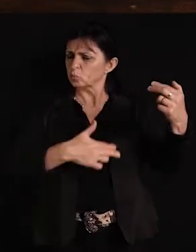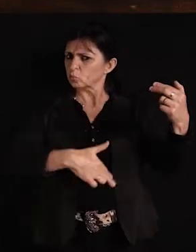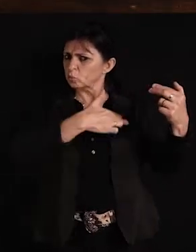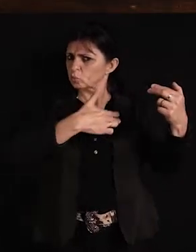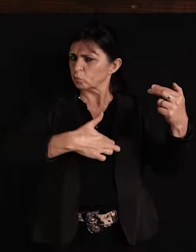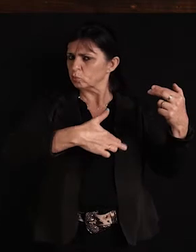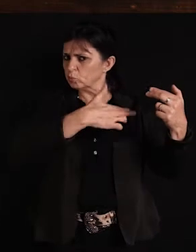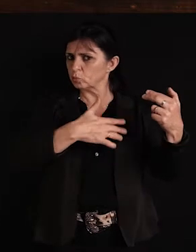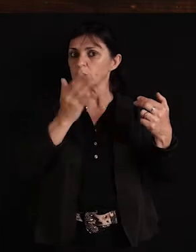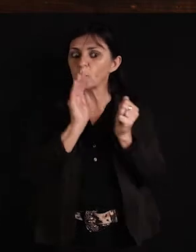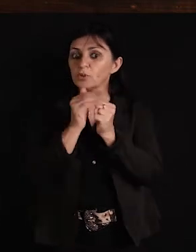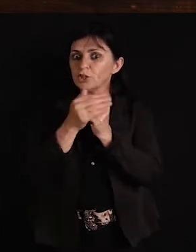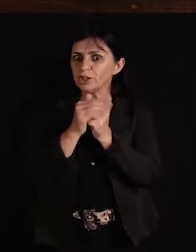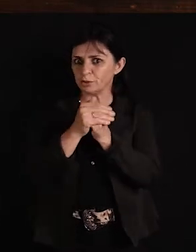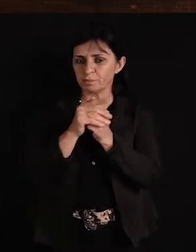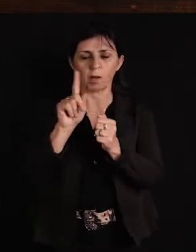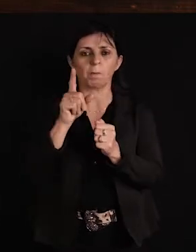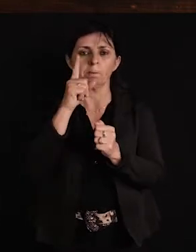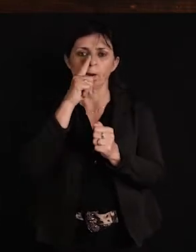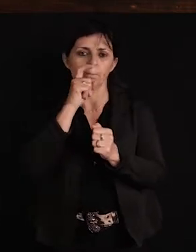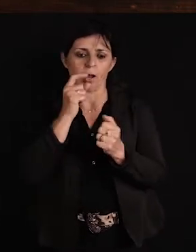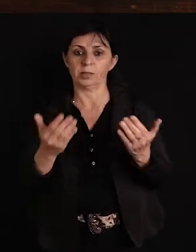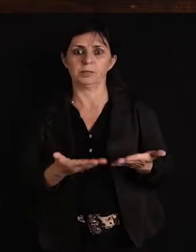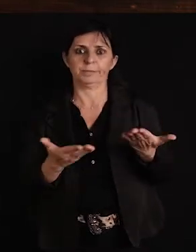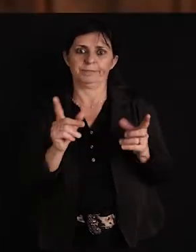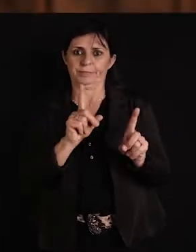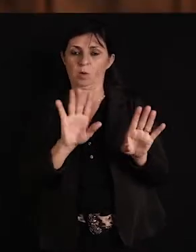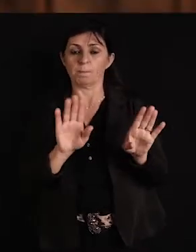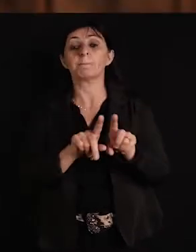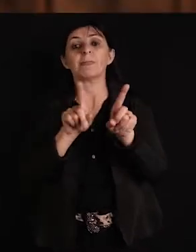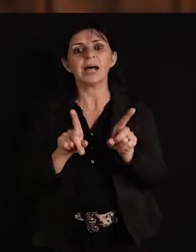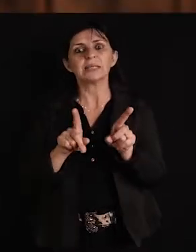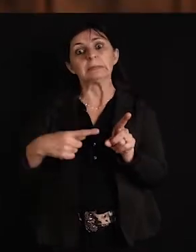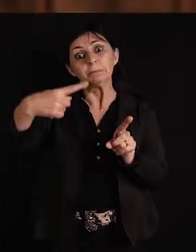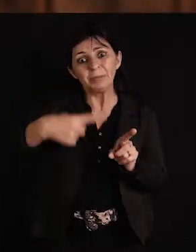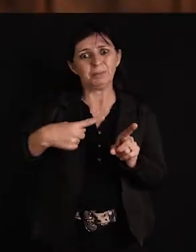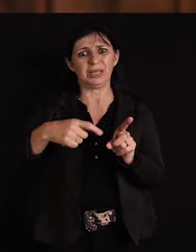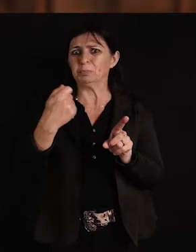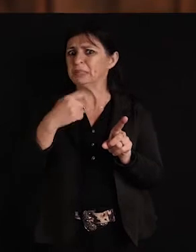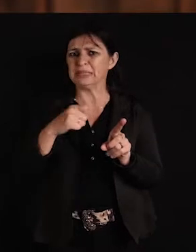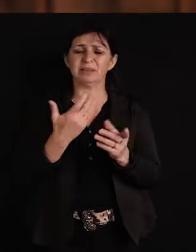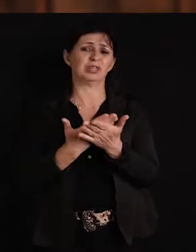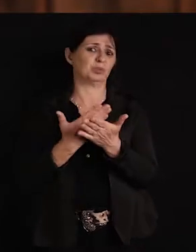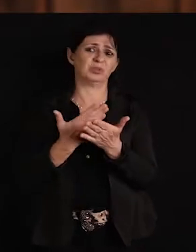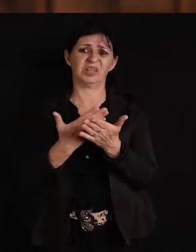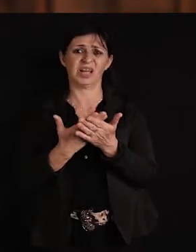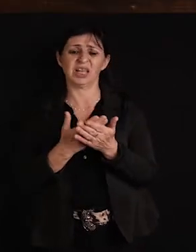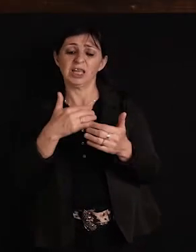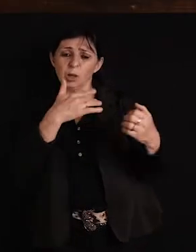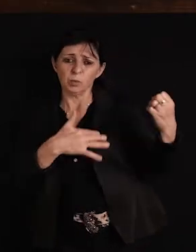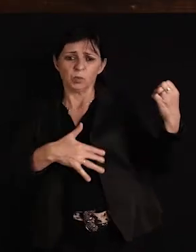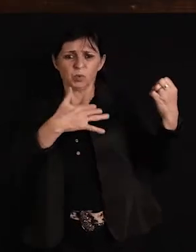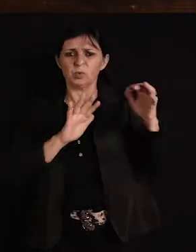incentivassem a tocar, mas o principal incentivo era estudar. Só que a gente tem o sangue de músico, a gente não consegue